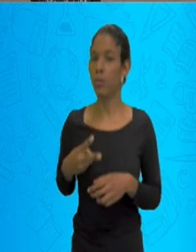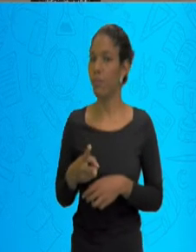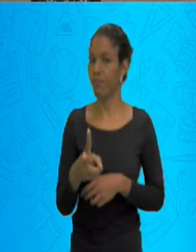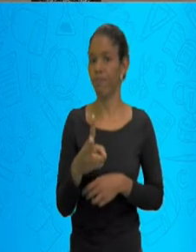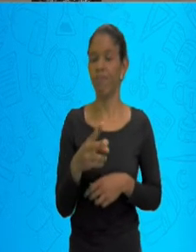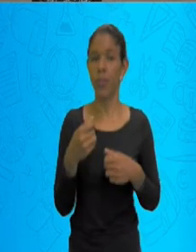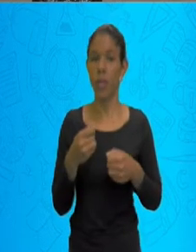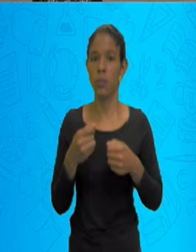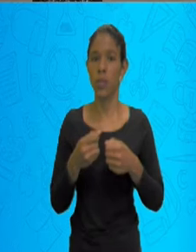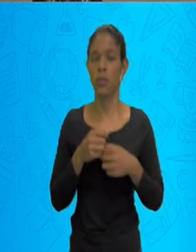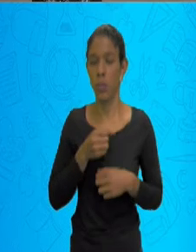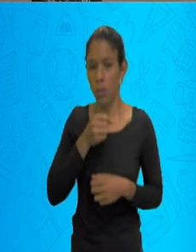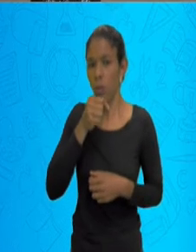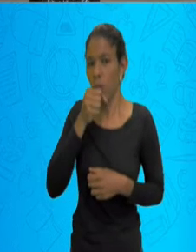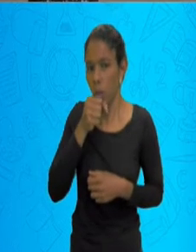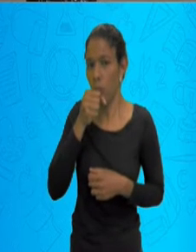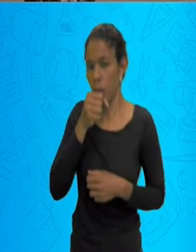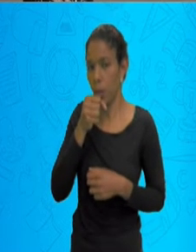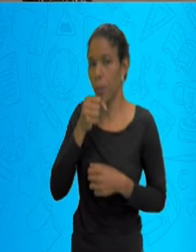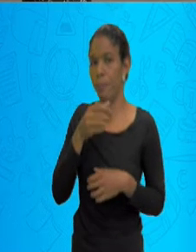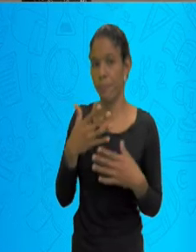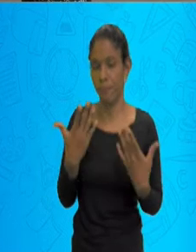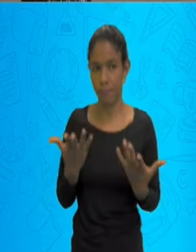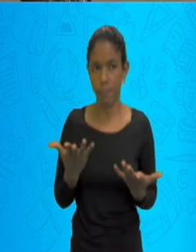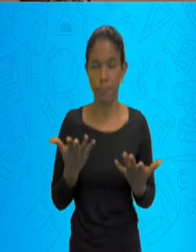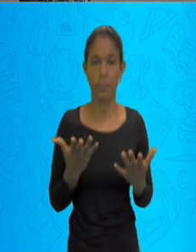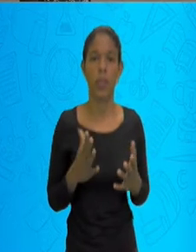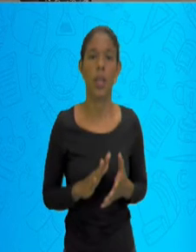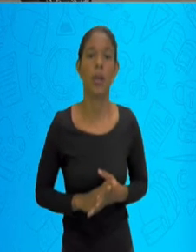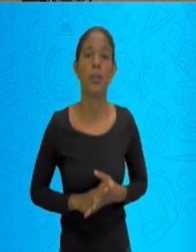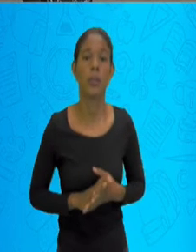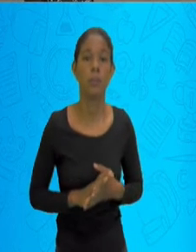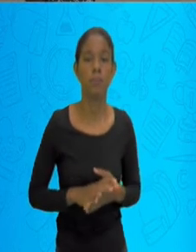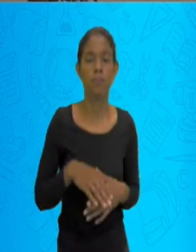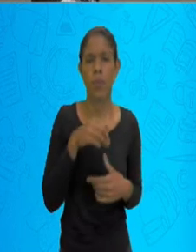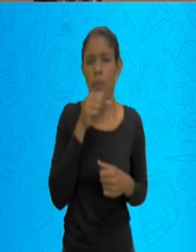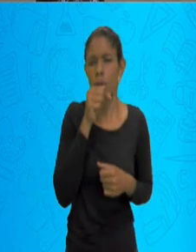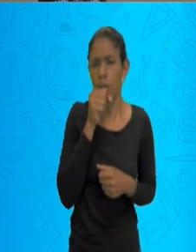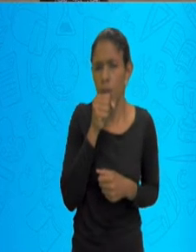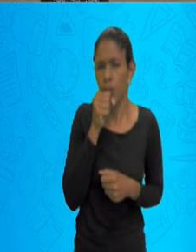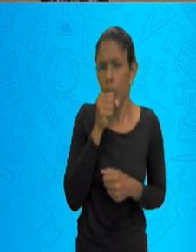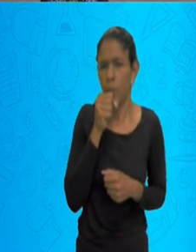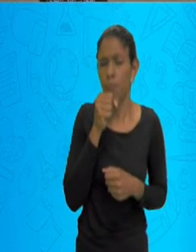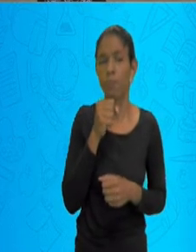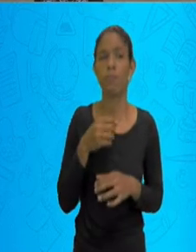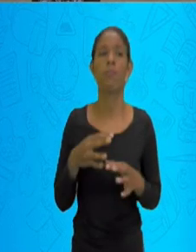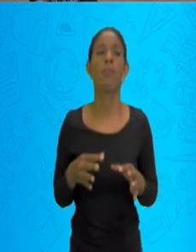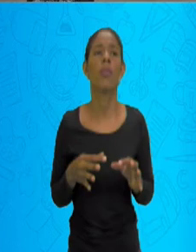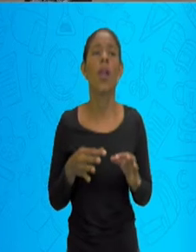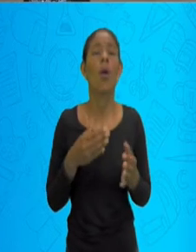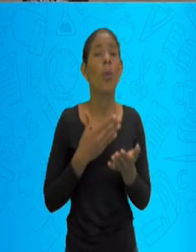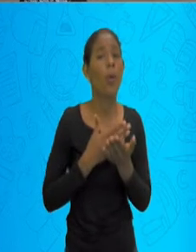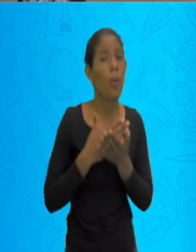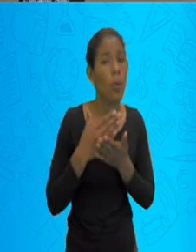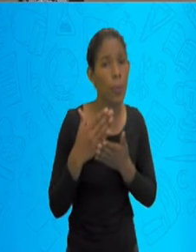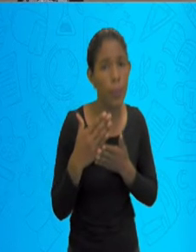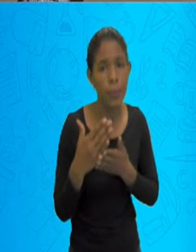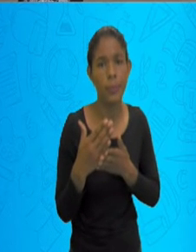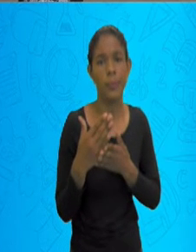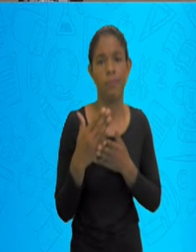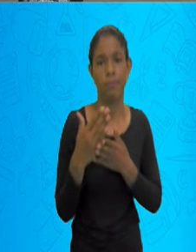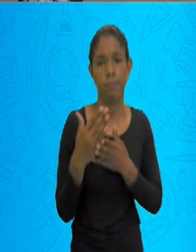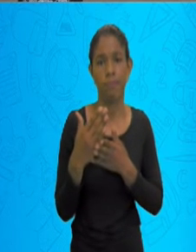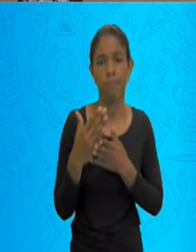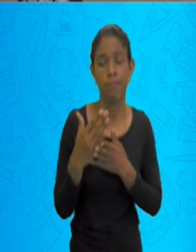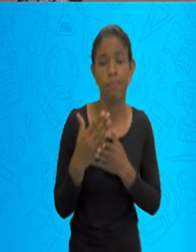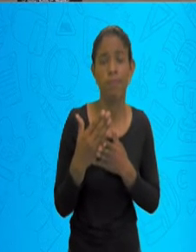Um infla desse músculo, né? Bom, a tosse, então, ela é formada. Lá no